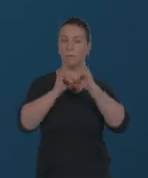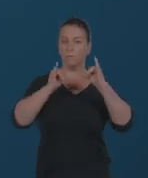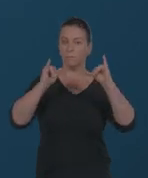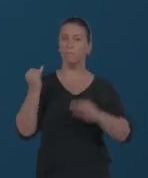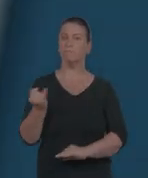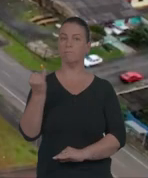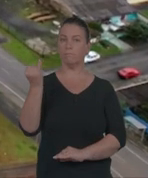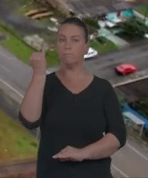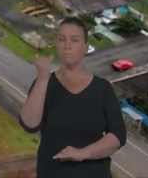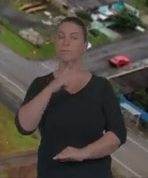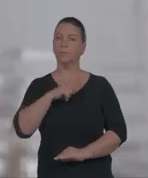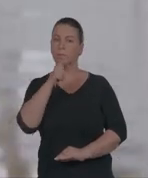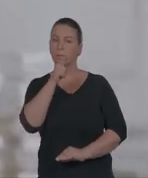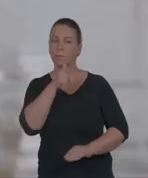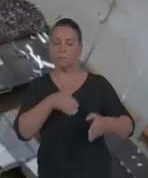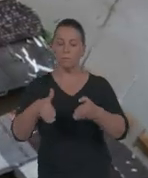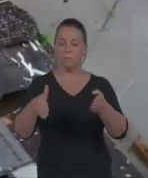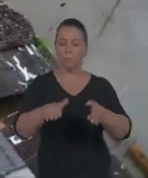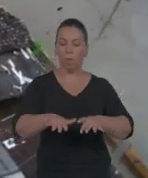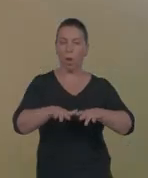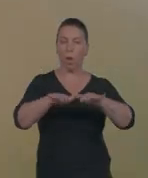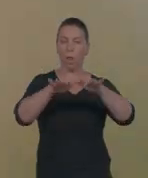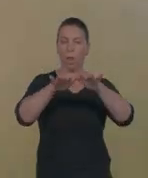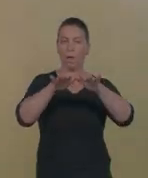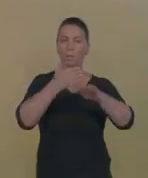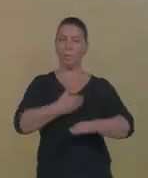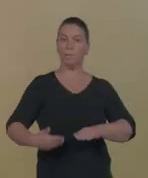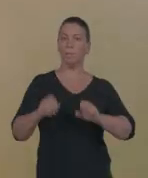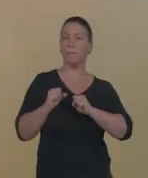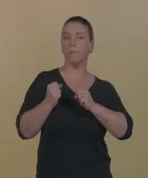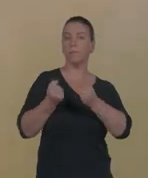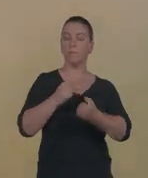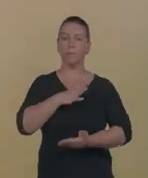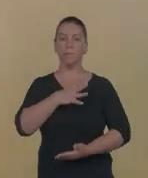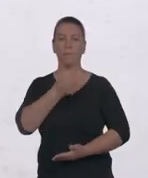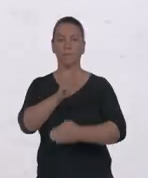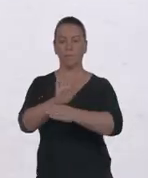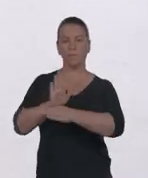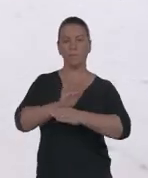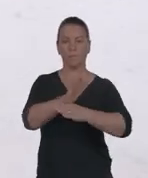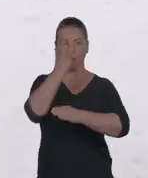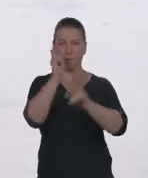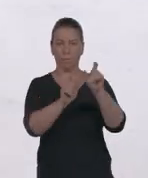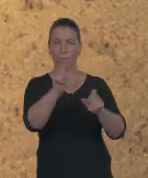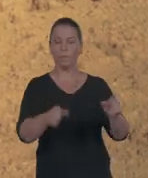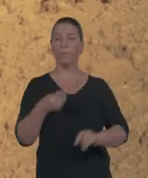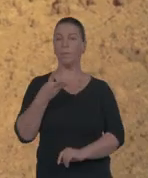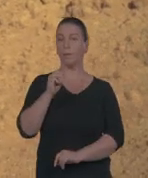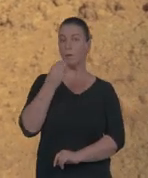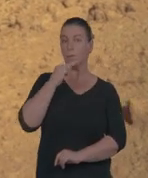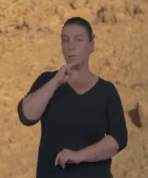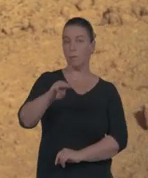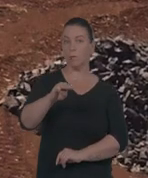Notícia importante. Com as enchentes que estão atingindo o nosso estado, o governo empenhou todos os seus esforços para ajudar as vítimas. 30